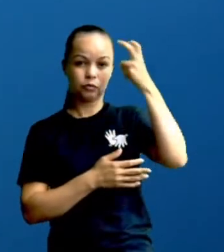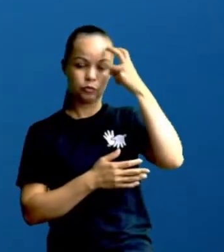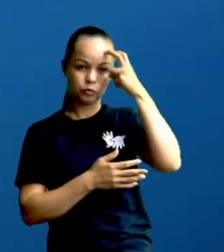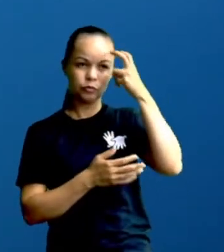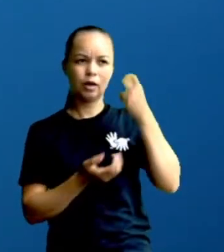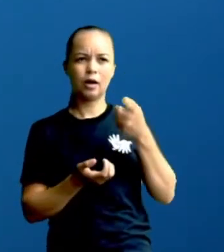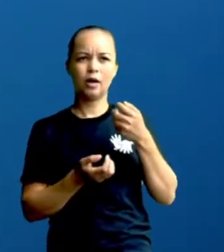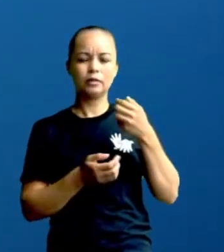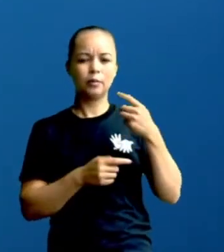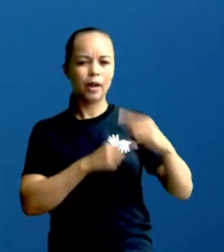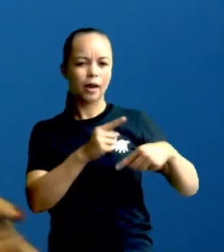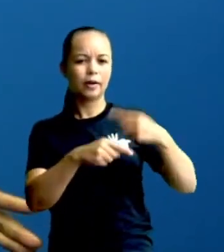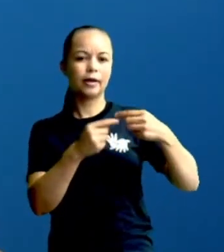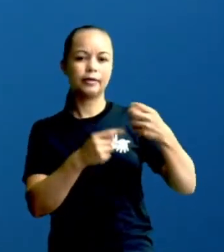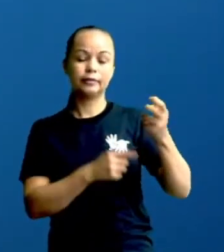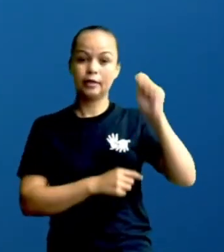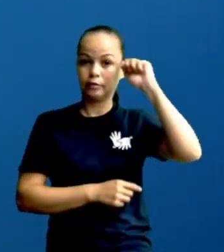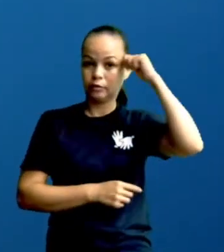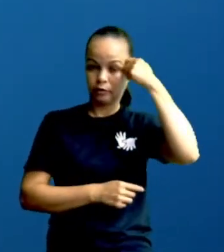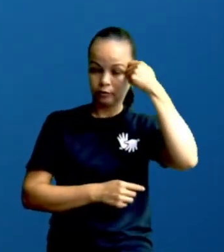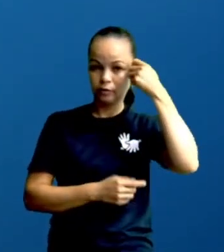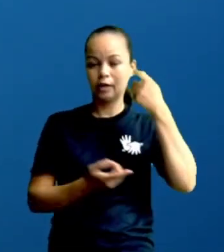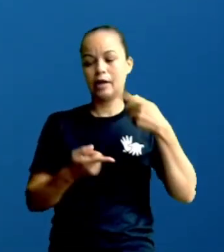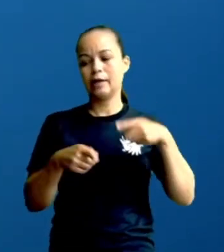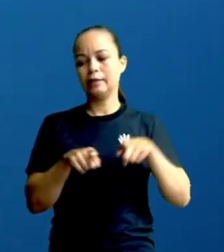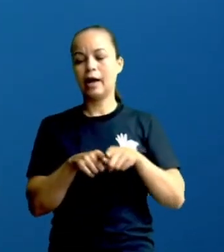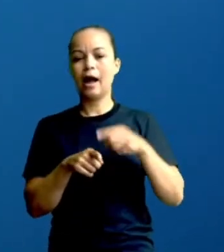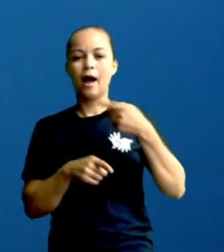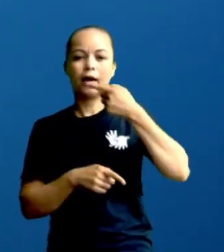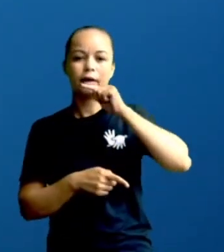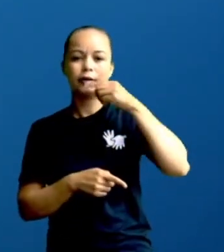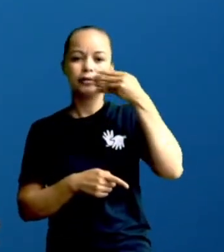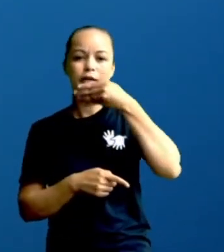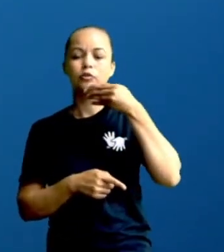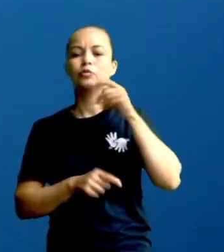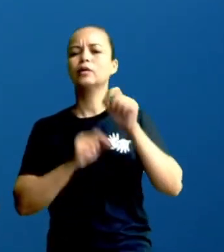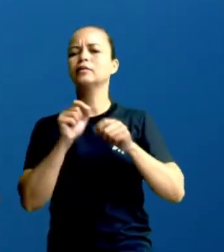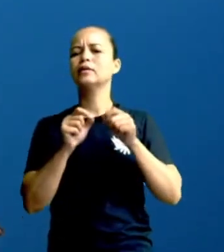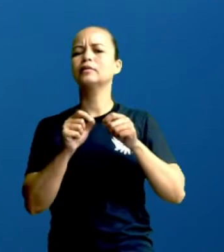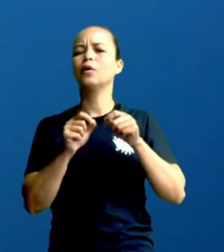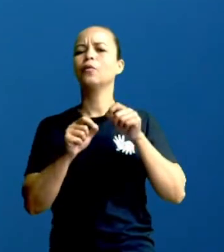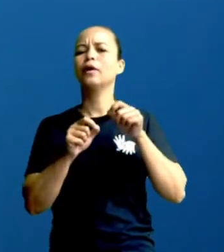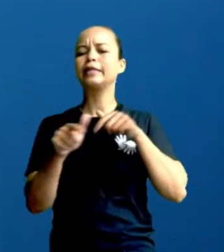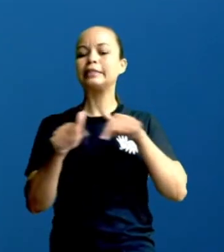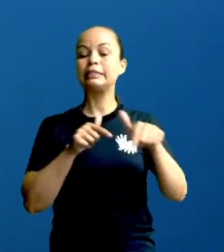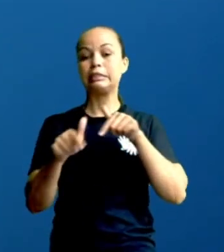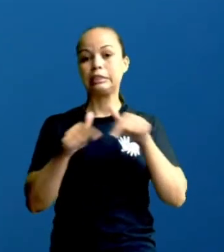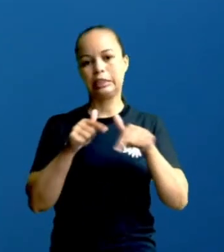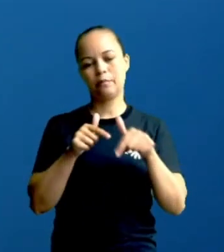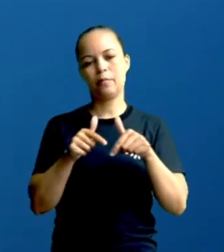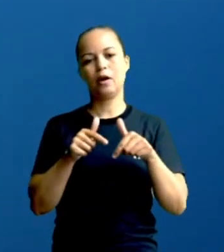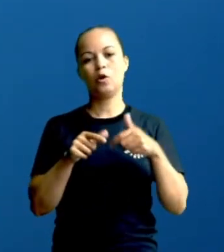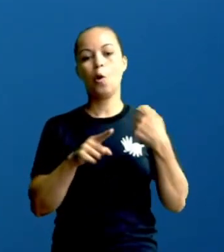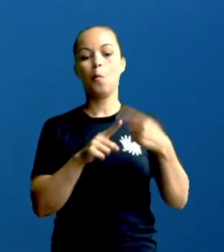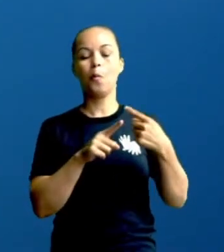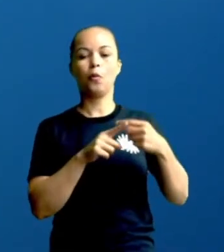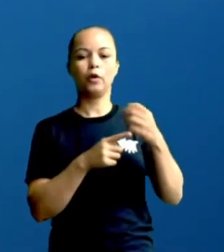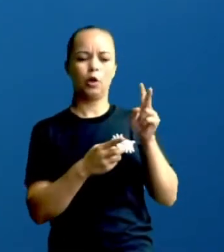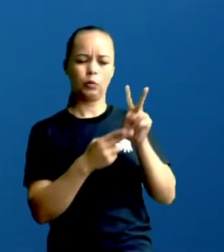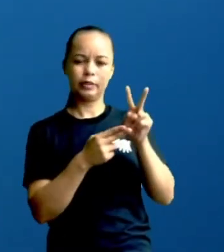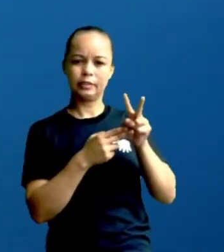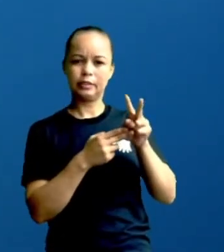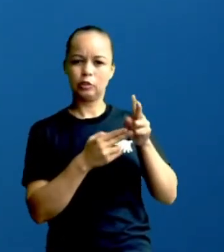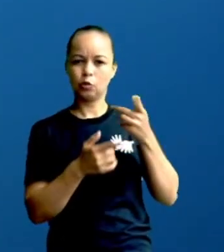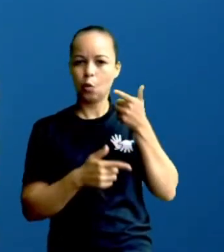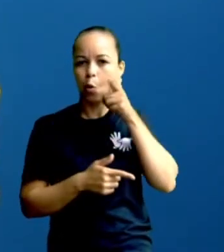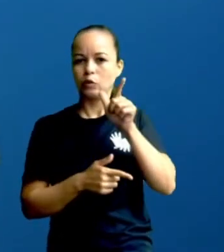sobre a cana-de-açúcar. Opa, teve trabalho no Brasil, então tinha que vir o quê? Mão de obra, porque só os índios não estavam dando conta.